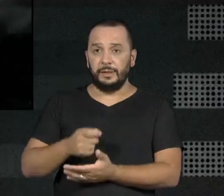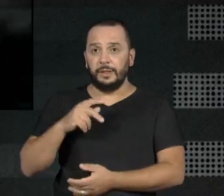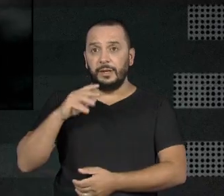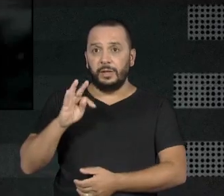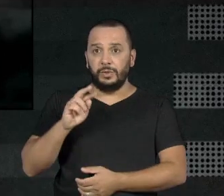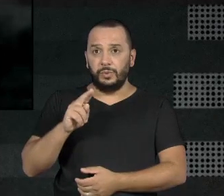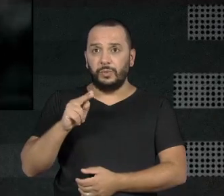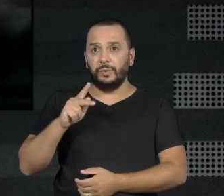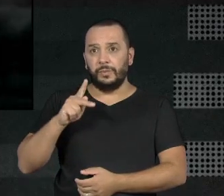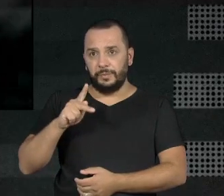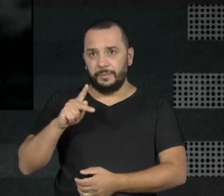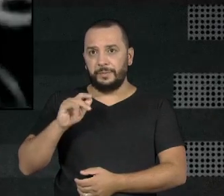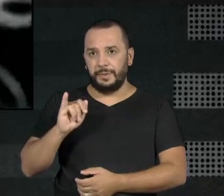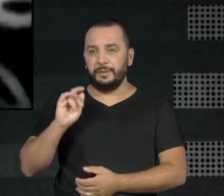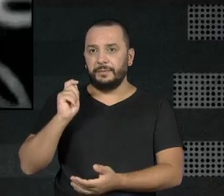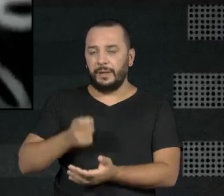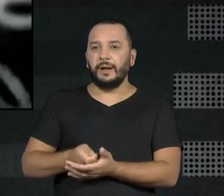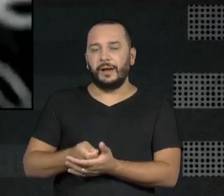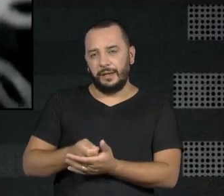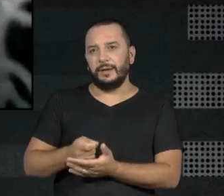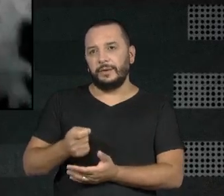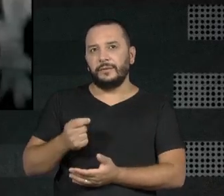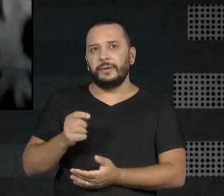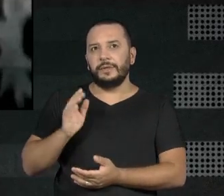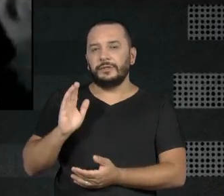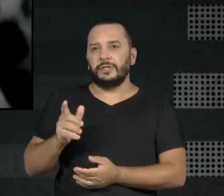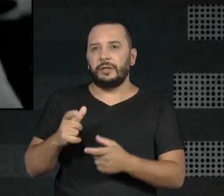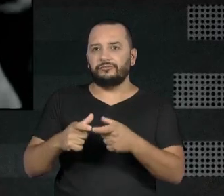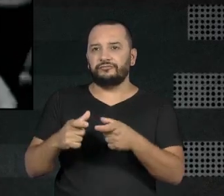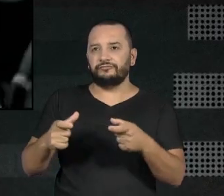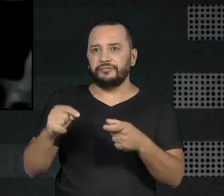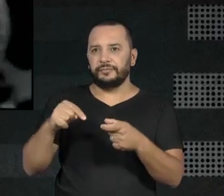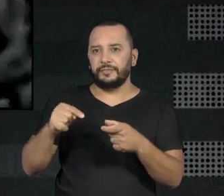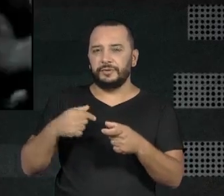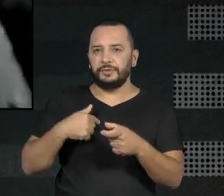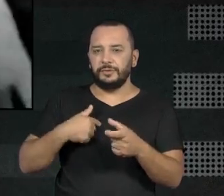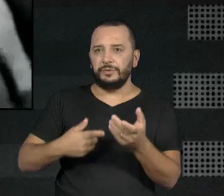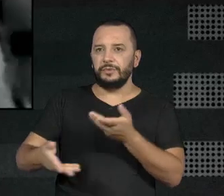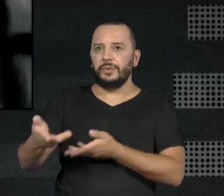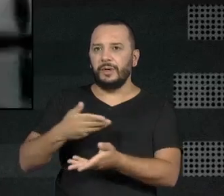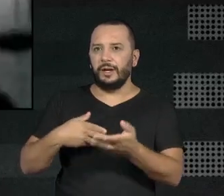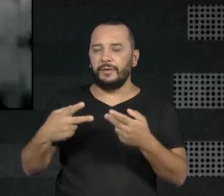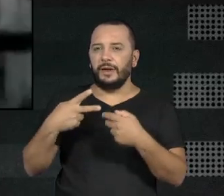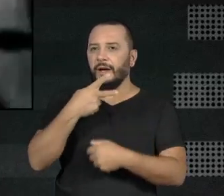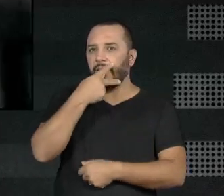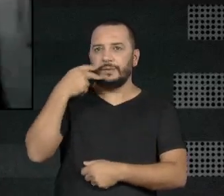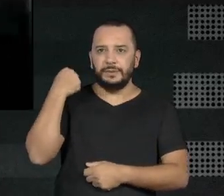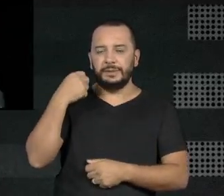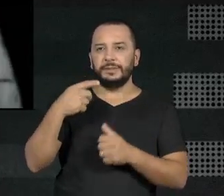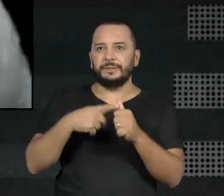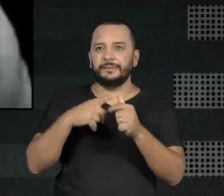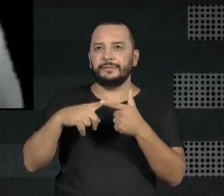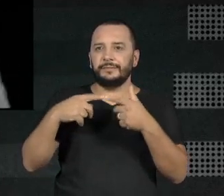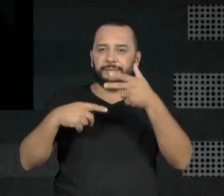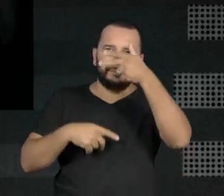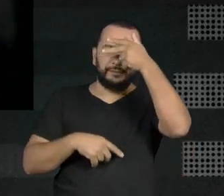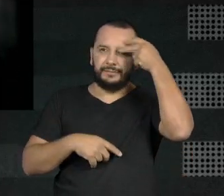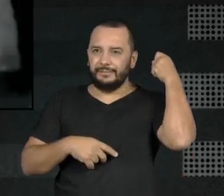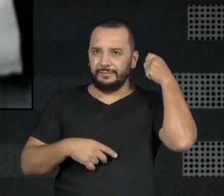por peças, por lingerie. Então, eu trocava por calcinha, sutiã, nunca vinha